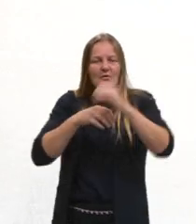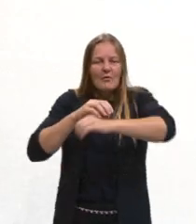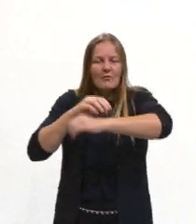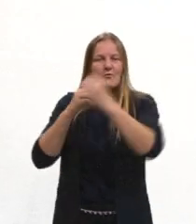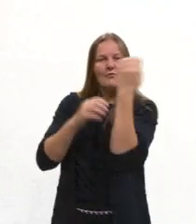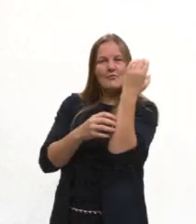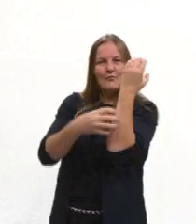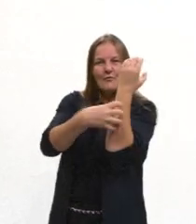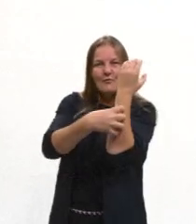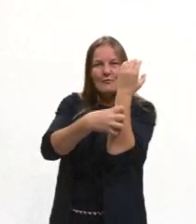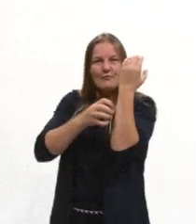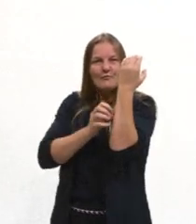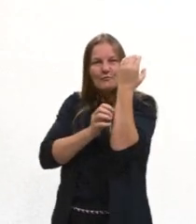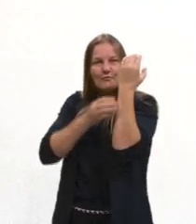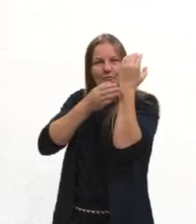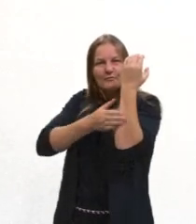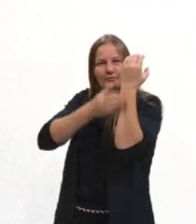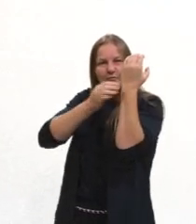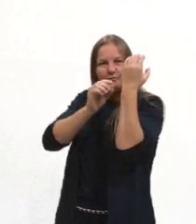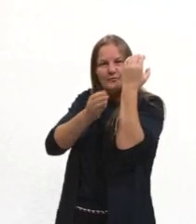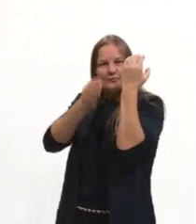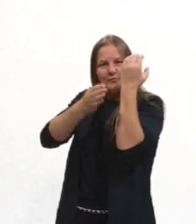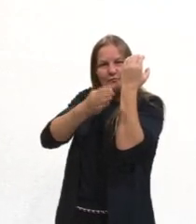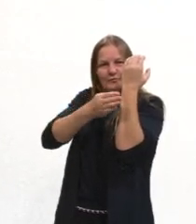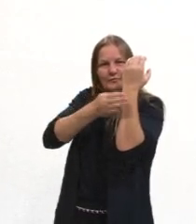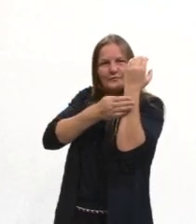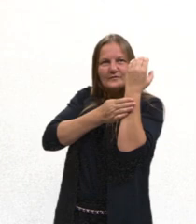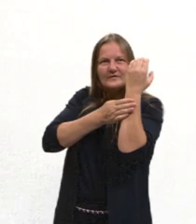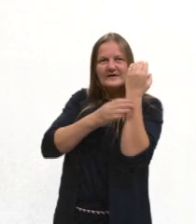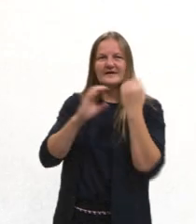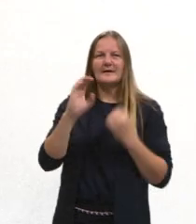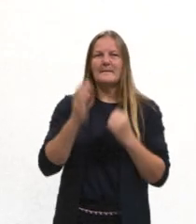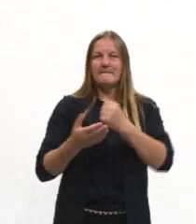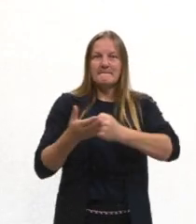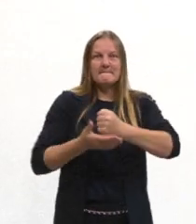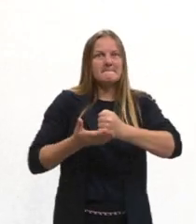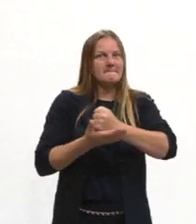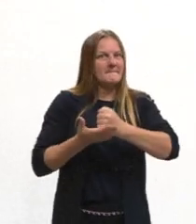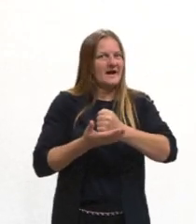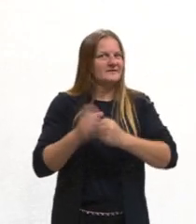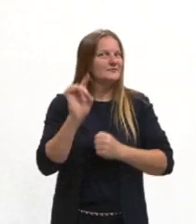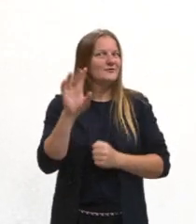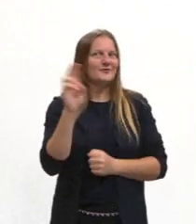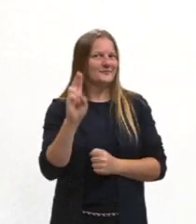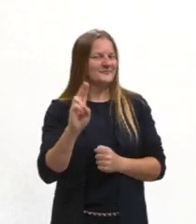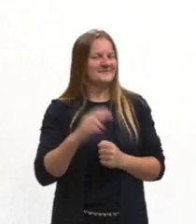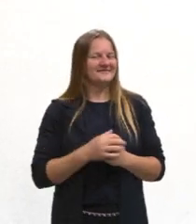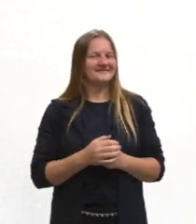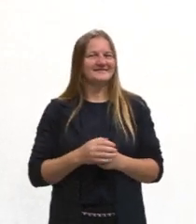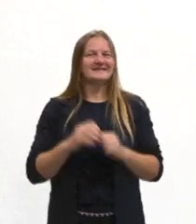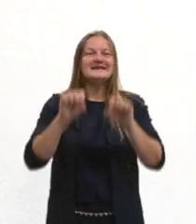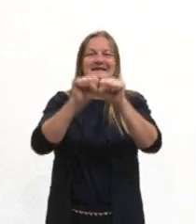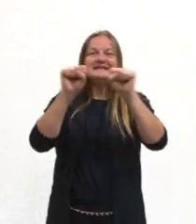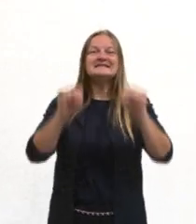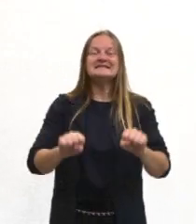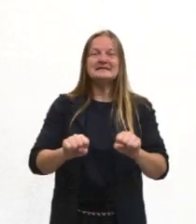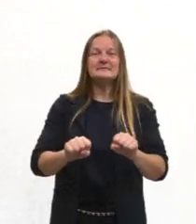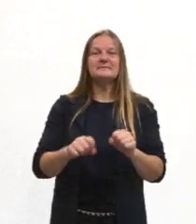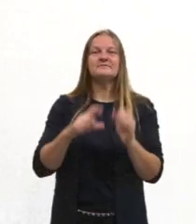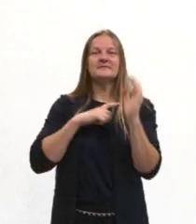sistemas básicos. Básicos só no nome, né? Então, temos o sistema vascular,